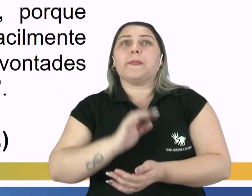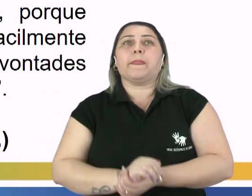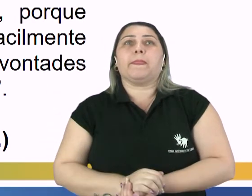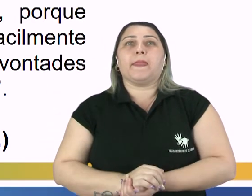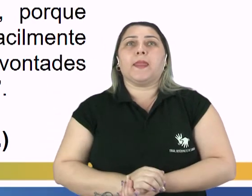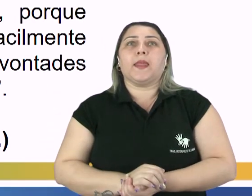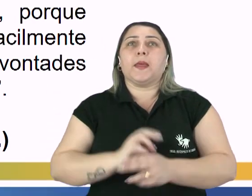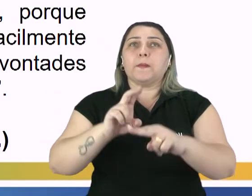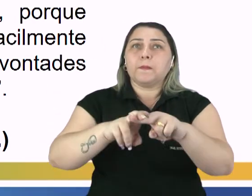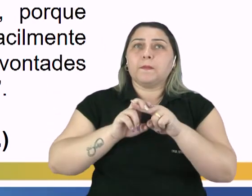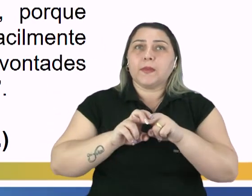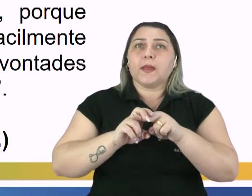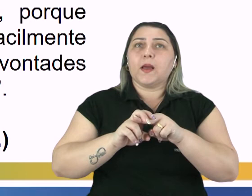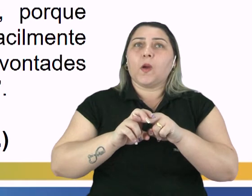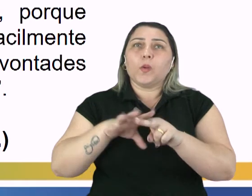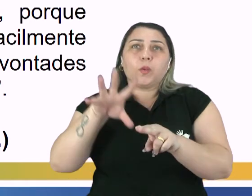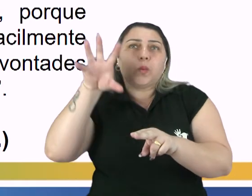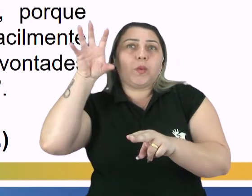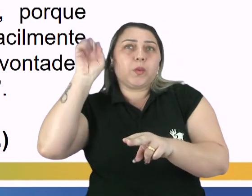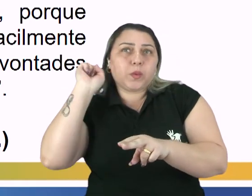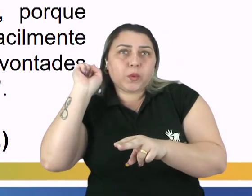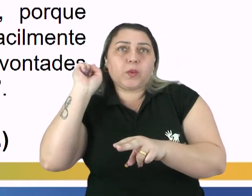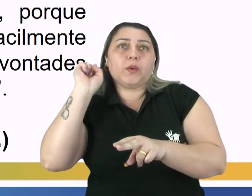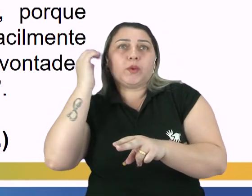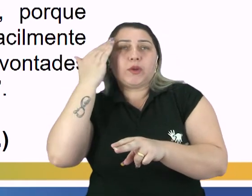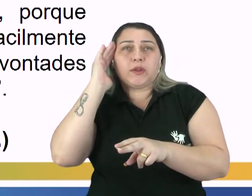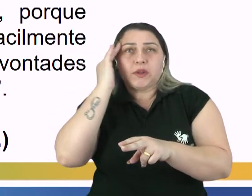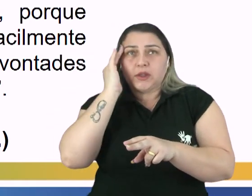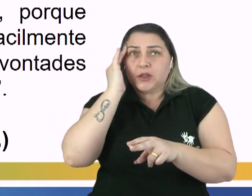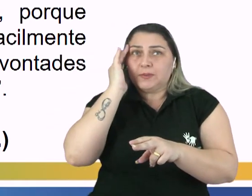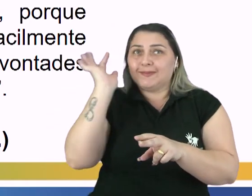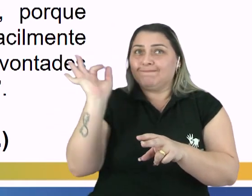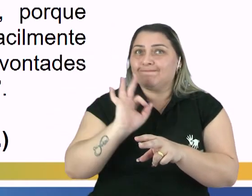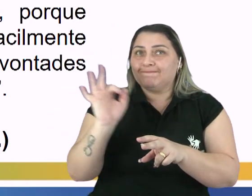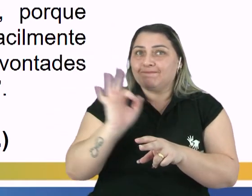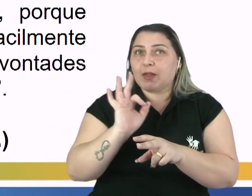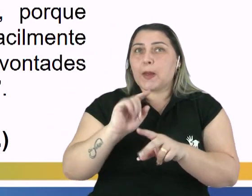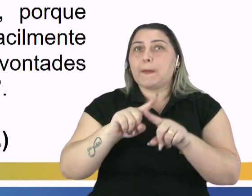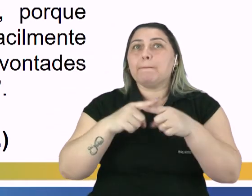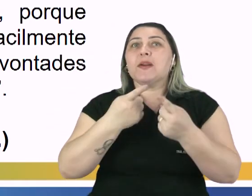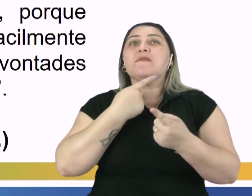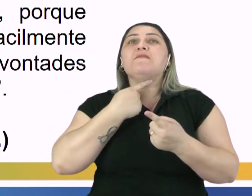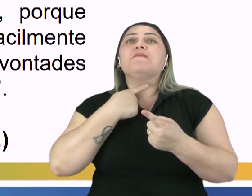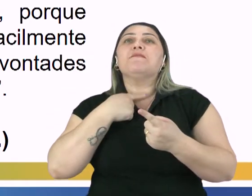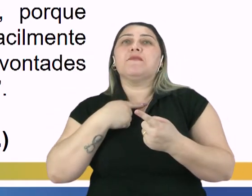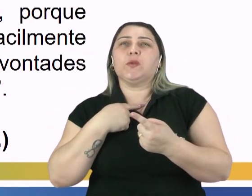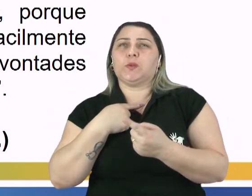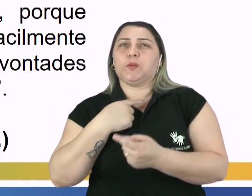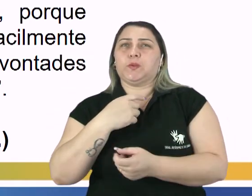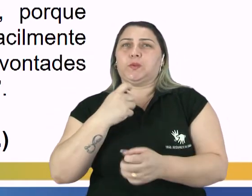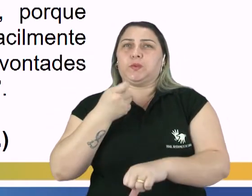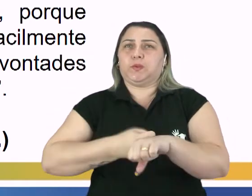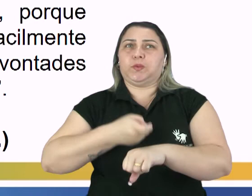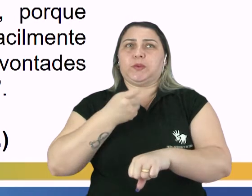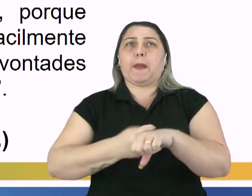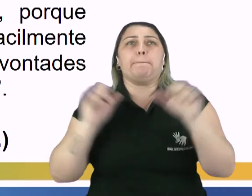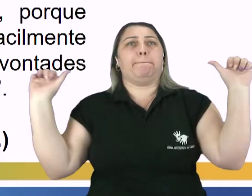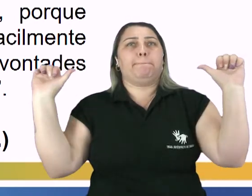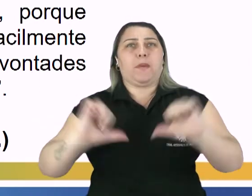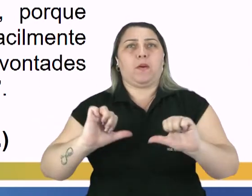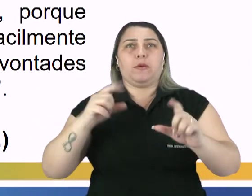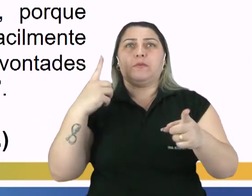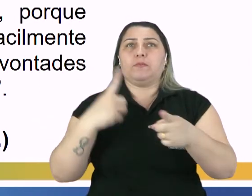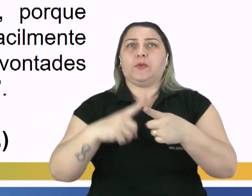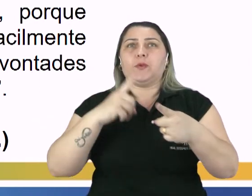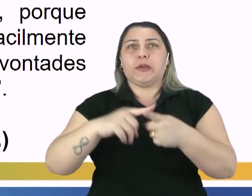diz Por isto são maus ouvintes os de entendimento agudos, mas os de vontades endurecidas ainda são piores,